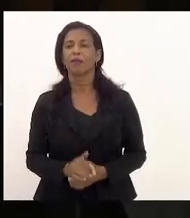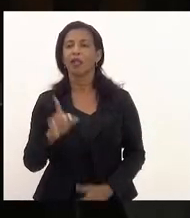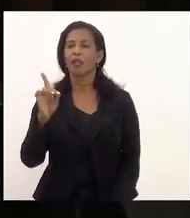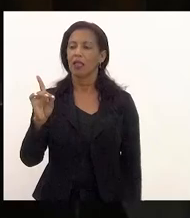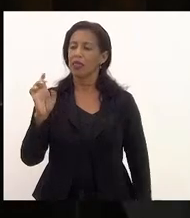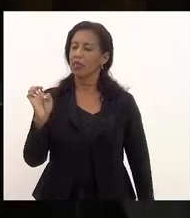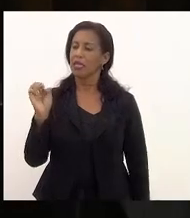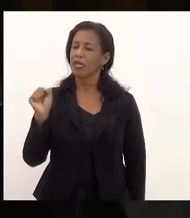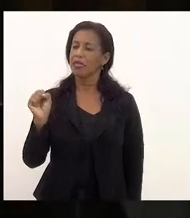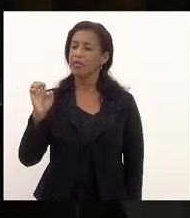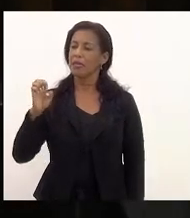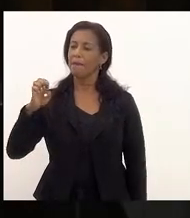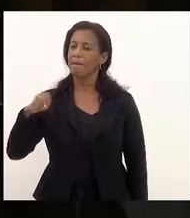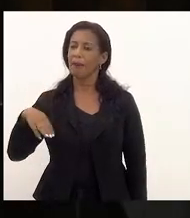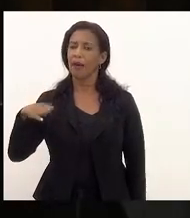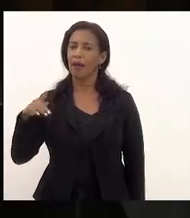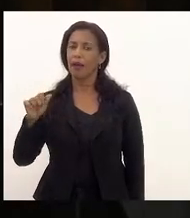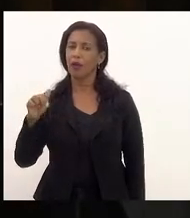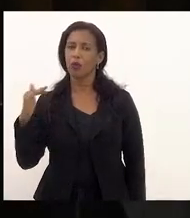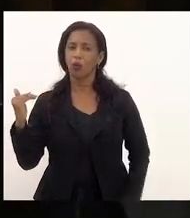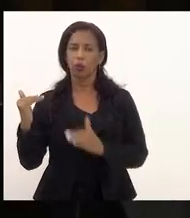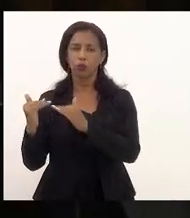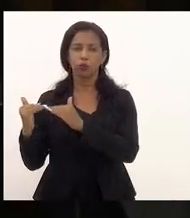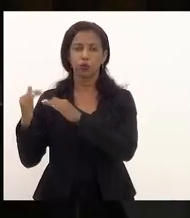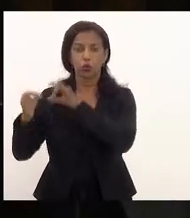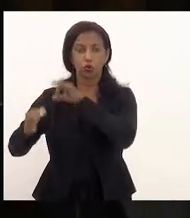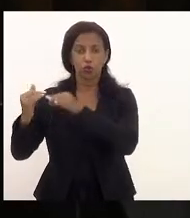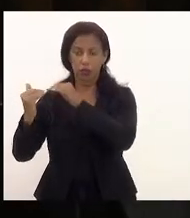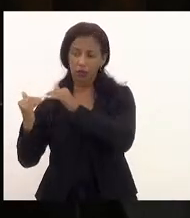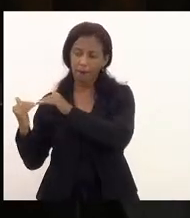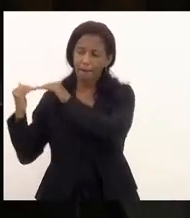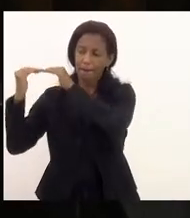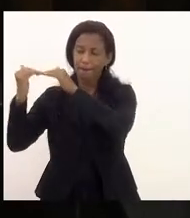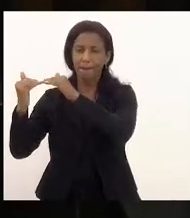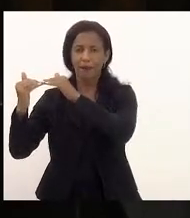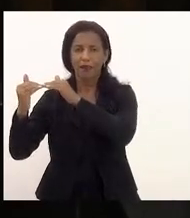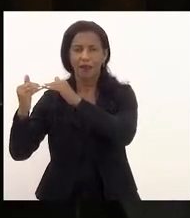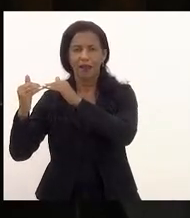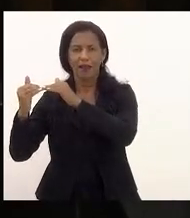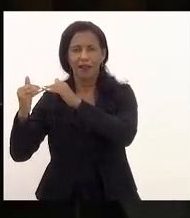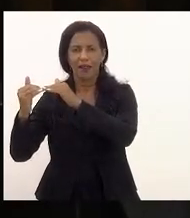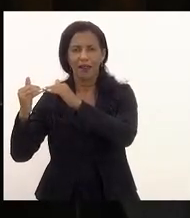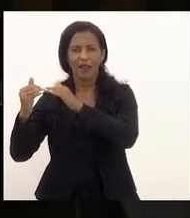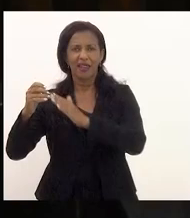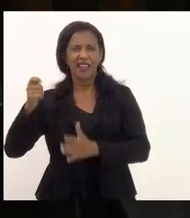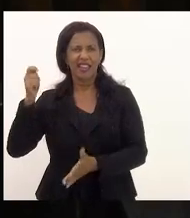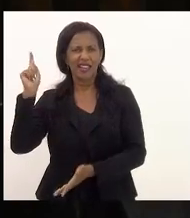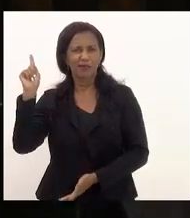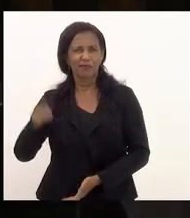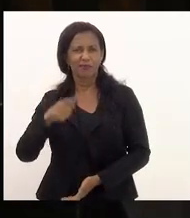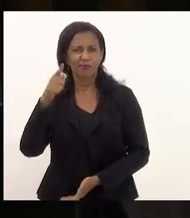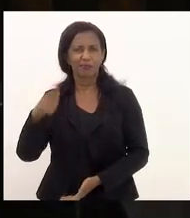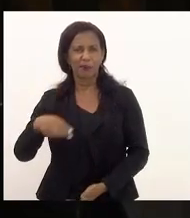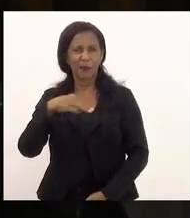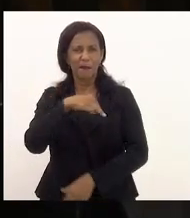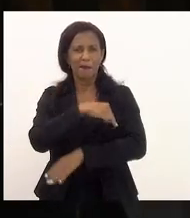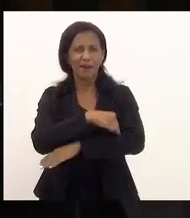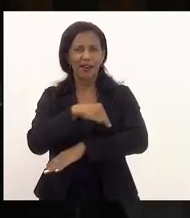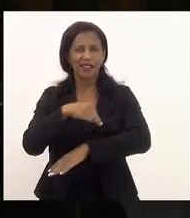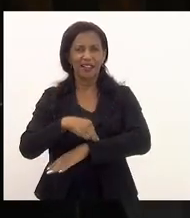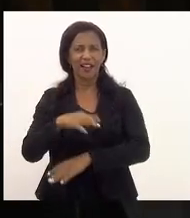Paulo Rangel, que derrubou o decreto do prefeito ditador de Maricá,